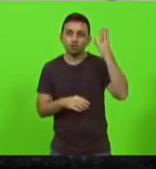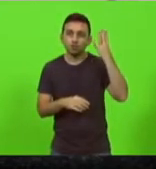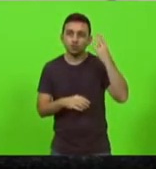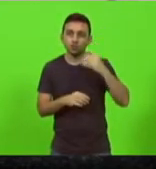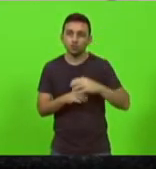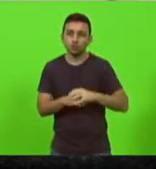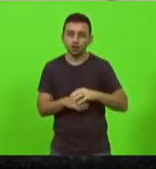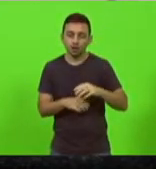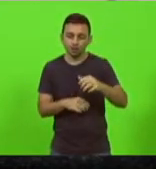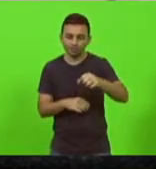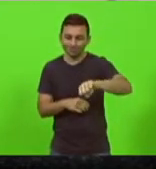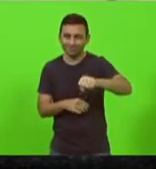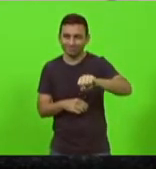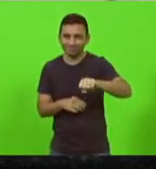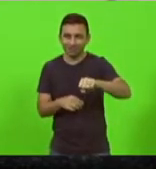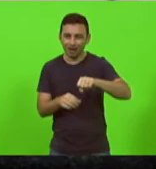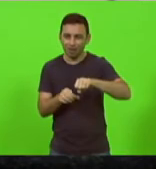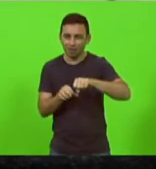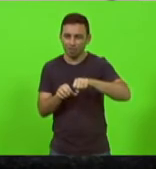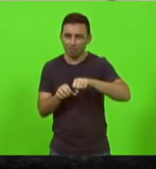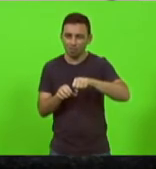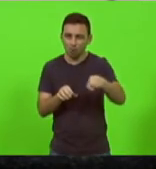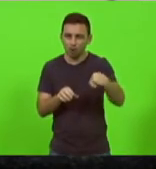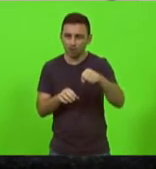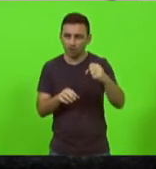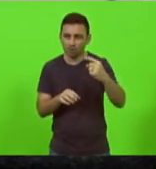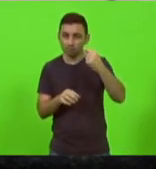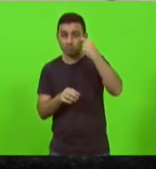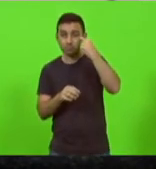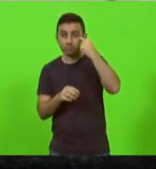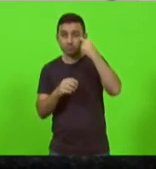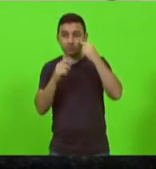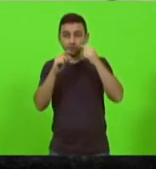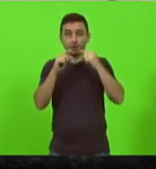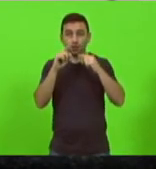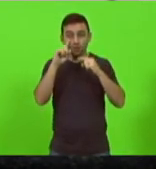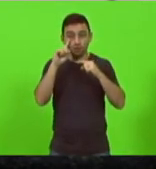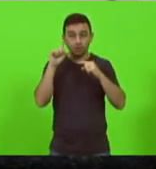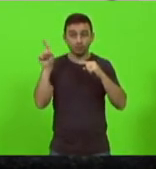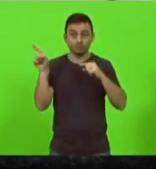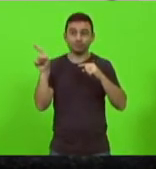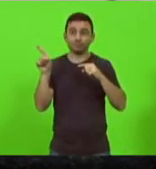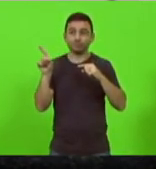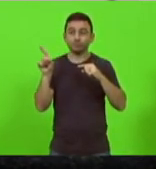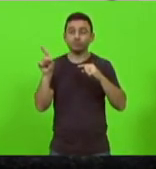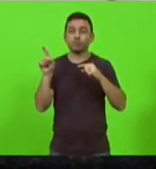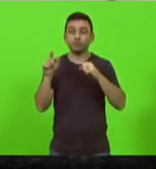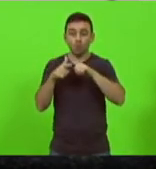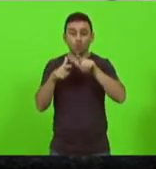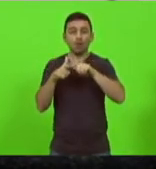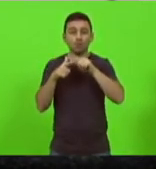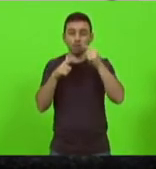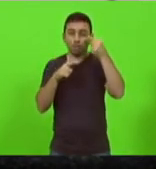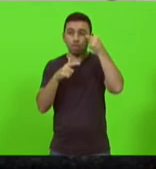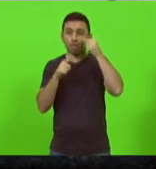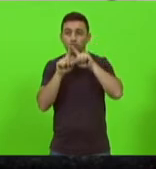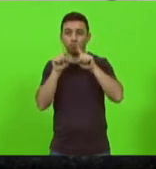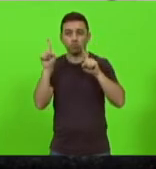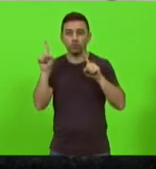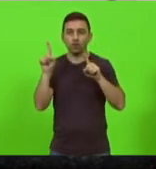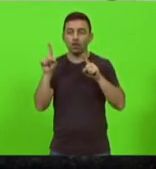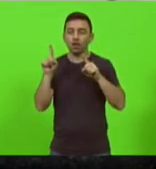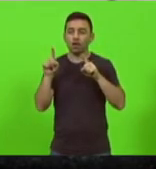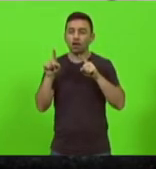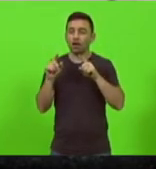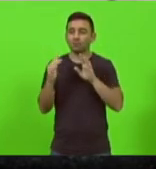maçaneta da porta que entrou por um olho saiu no outro ela chegou para a mãe